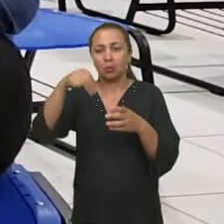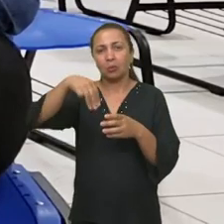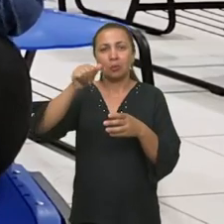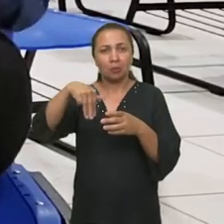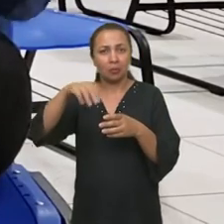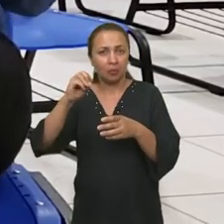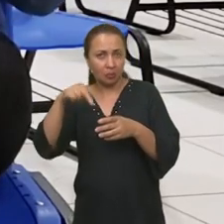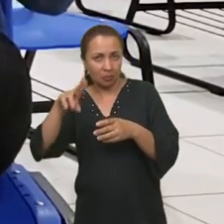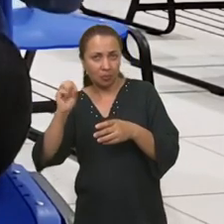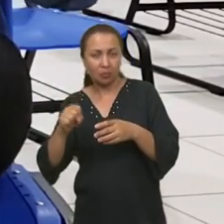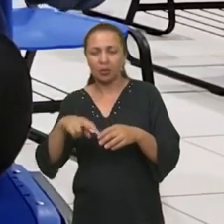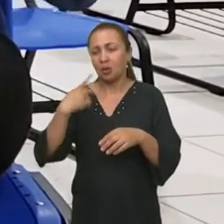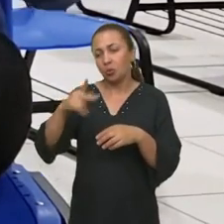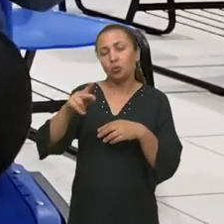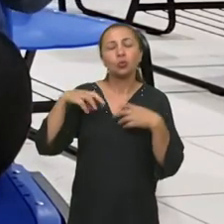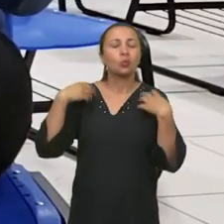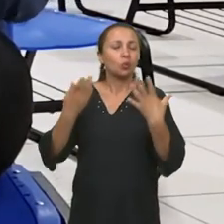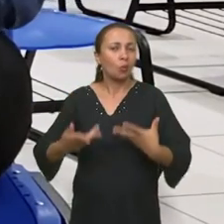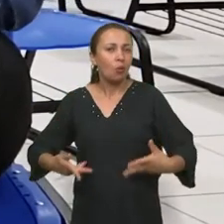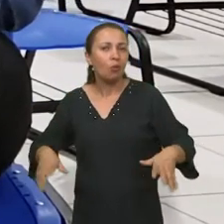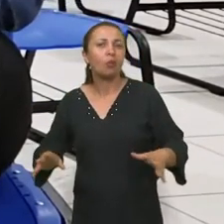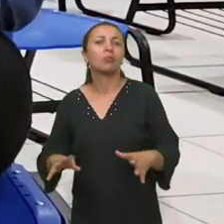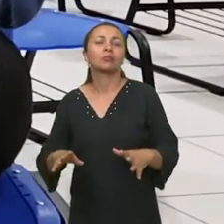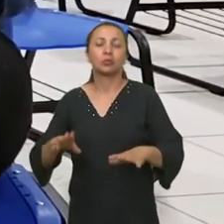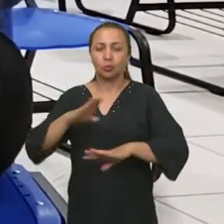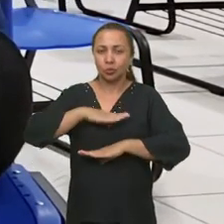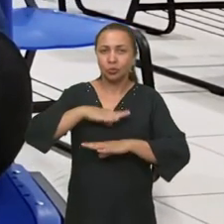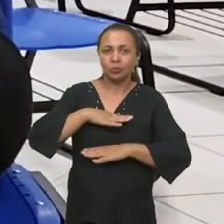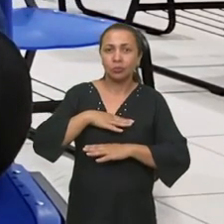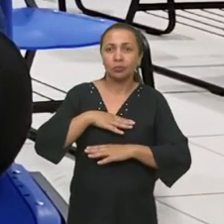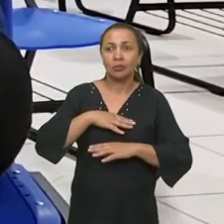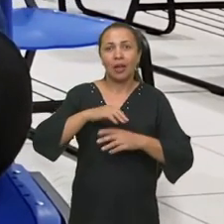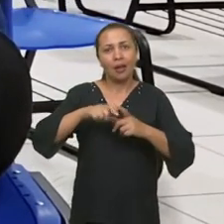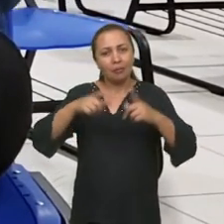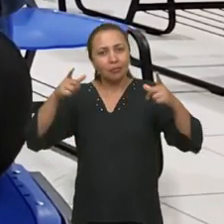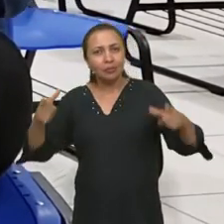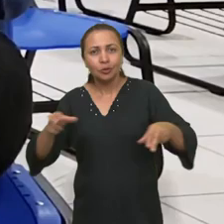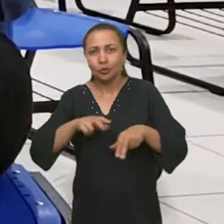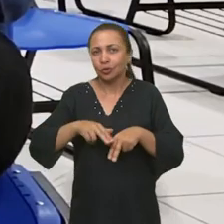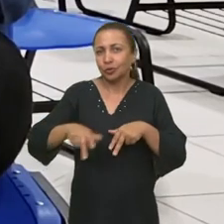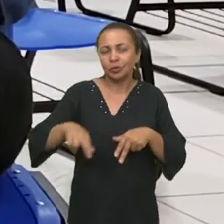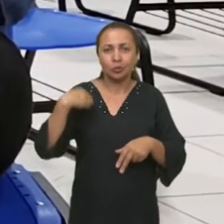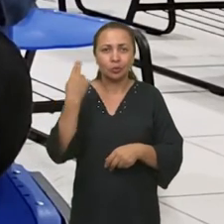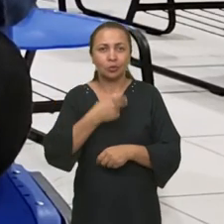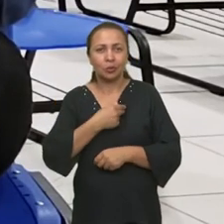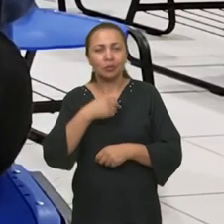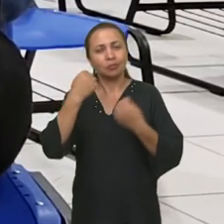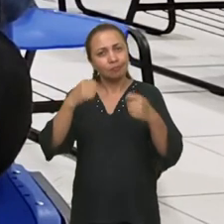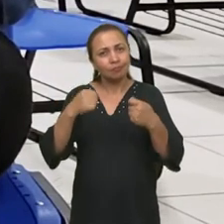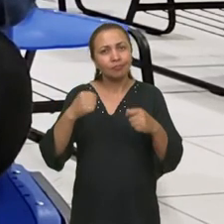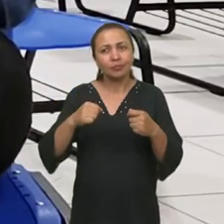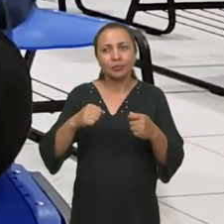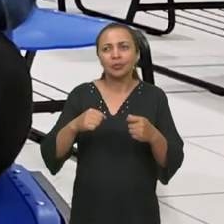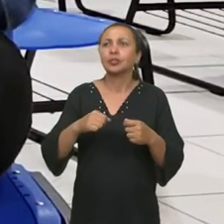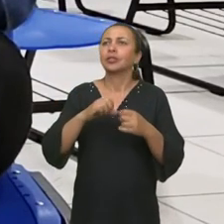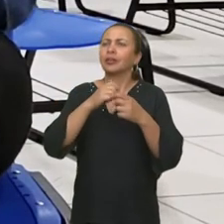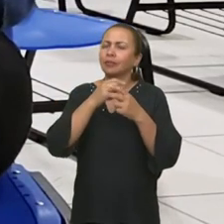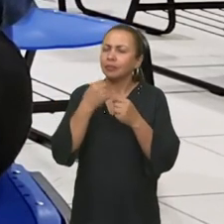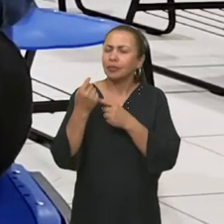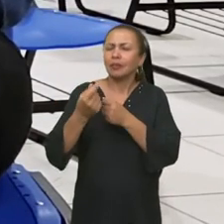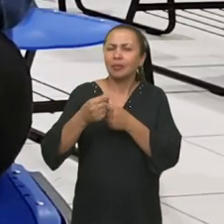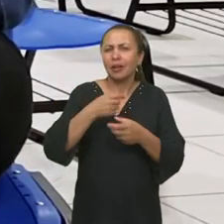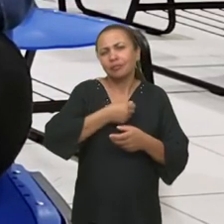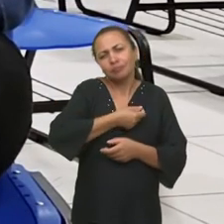da banda Mamonas Assassinas, as suas vestes, o seu jeito de ser, à dimensão de gênero, nós concluímos que há uma possibilidade